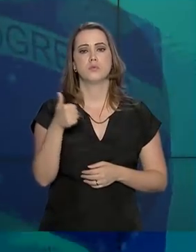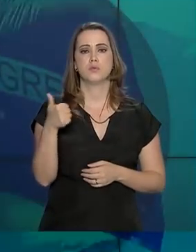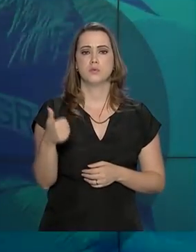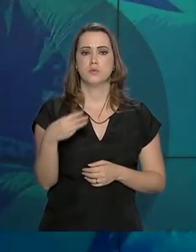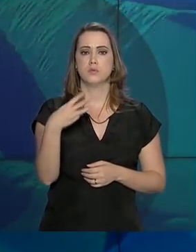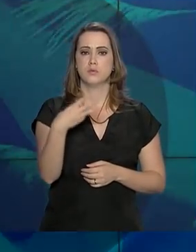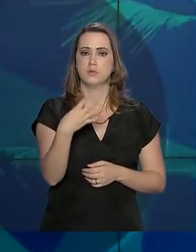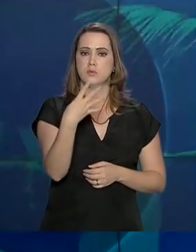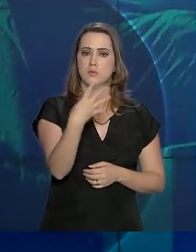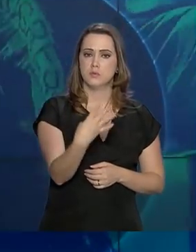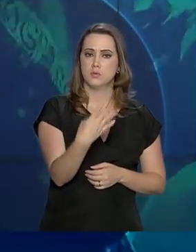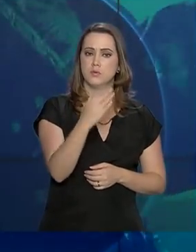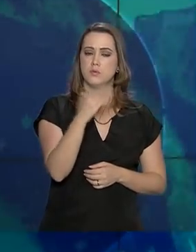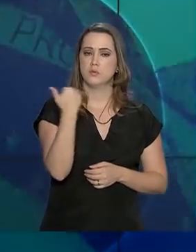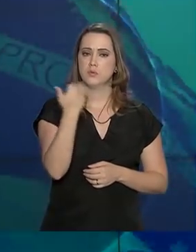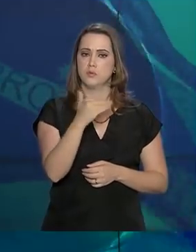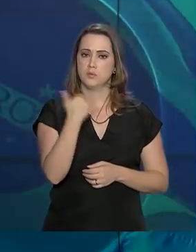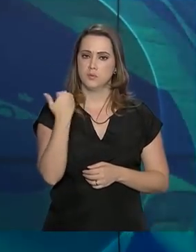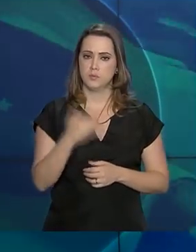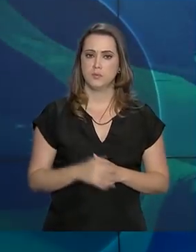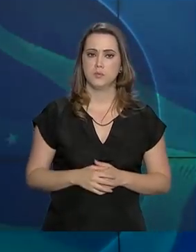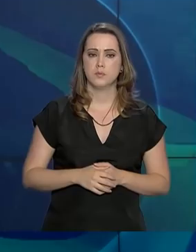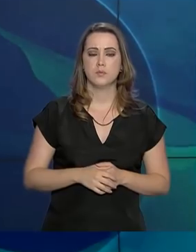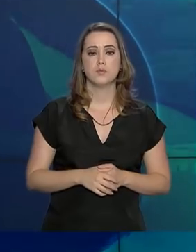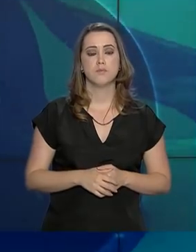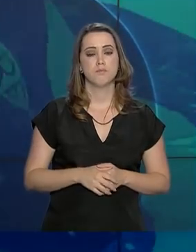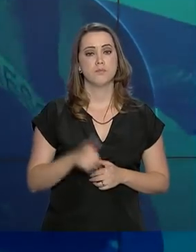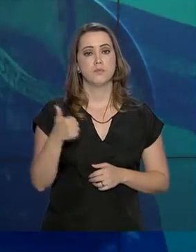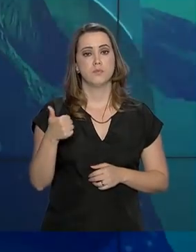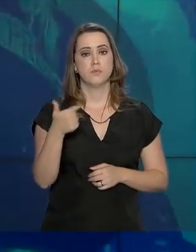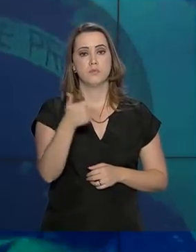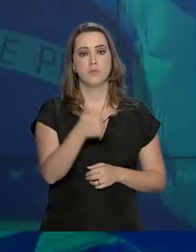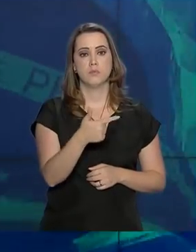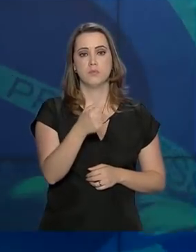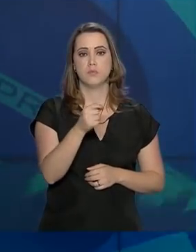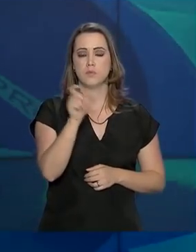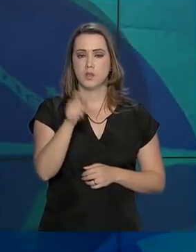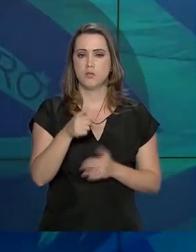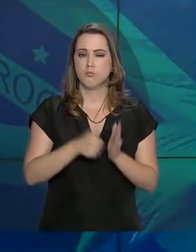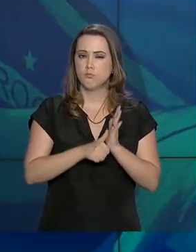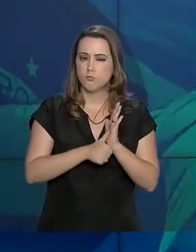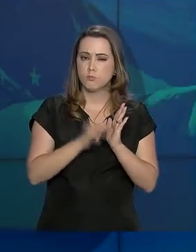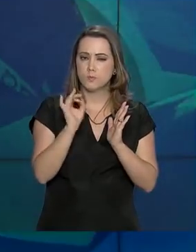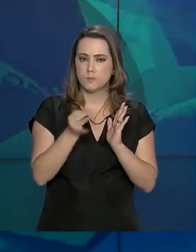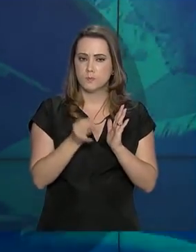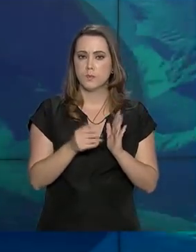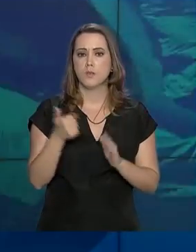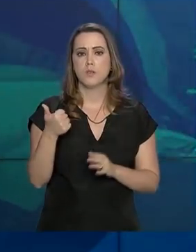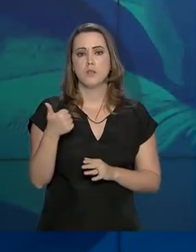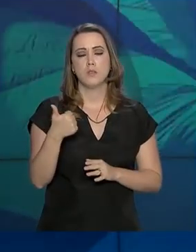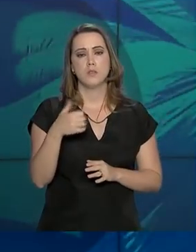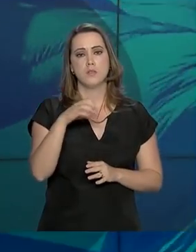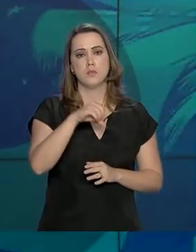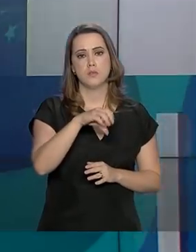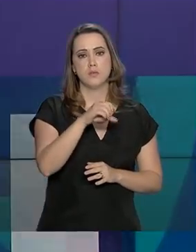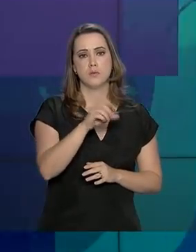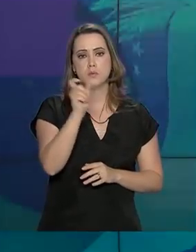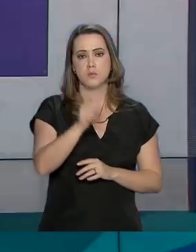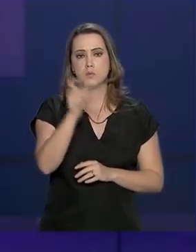confirmação de 134 mortos, 120 foram identificados, 199